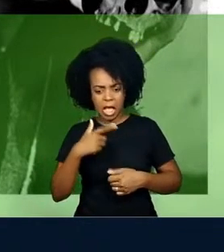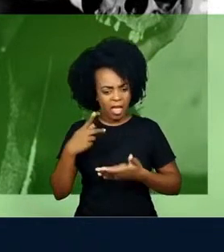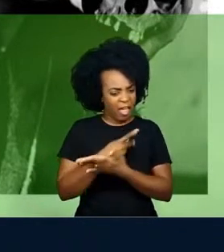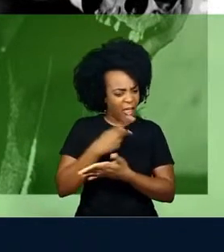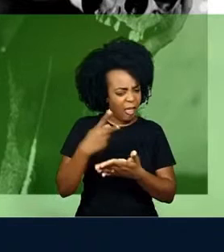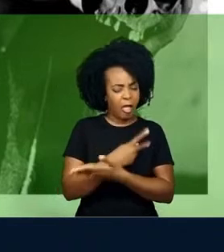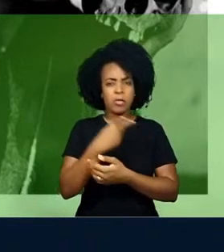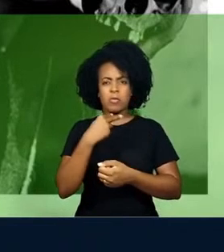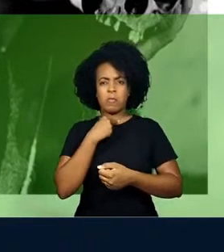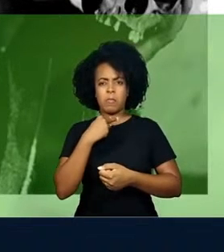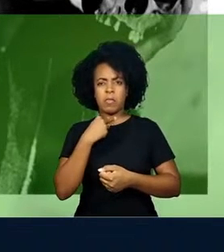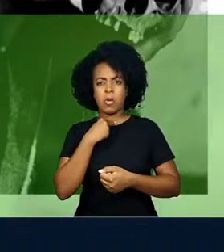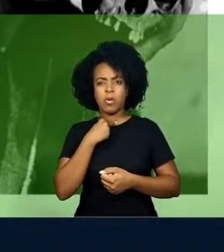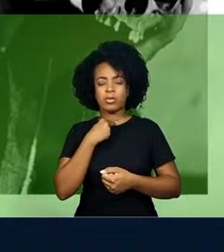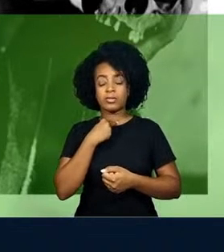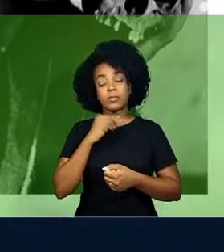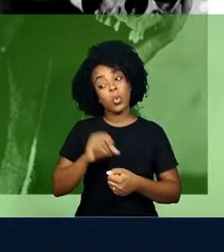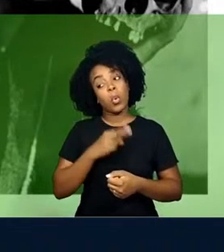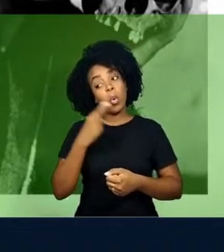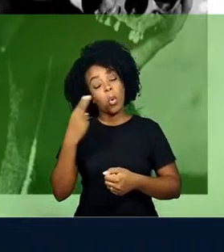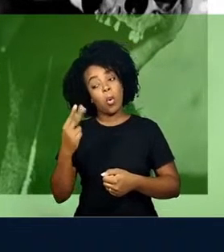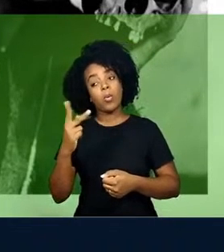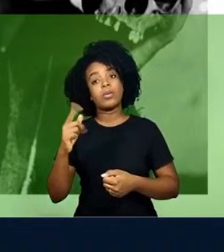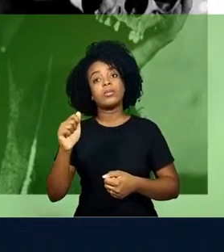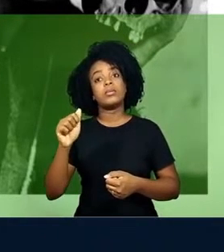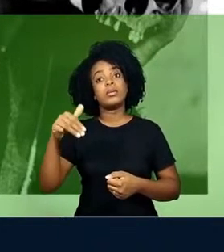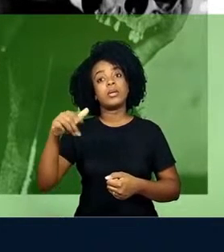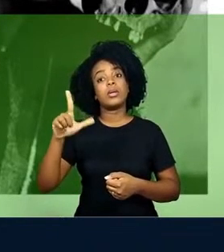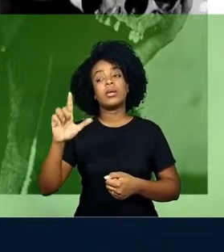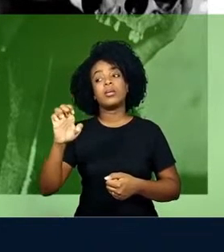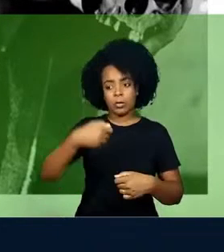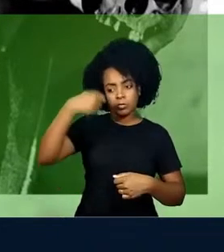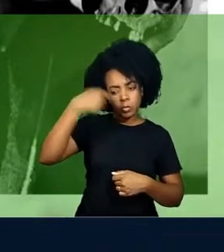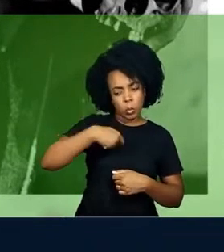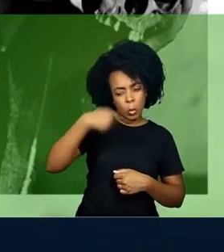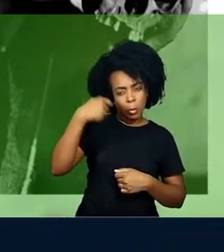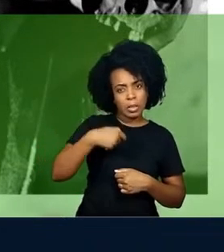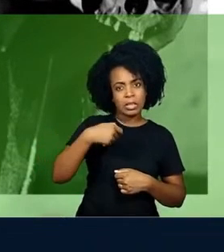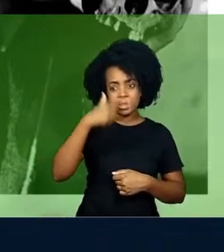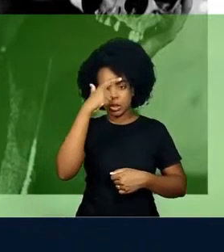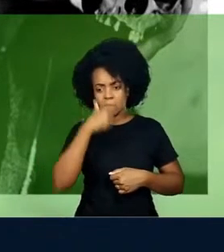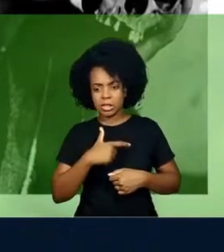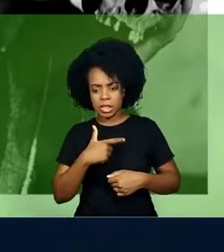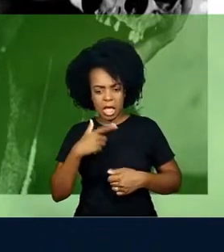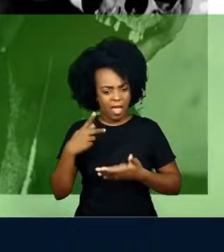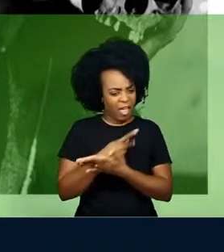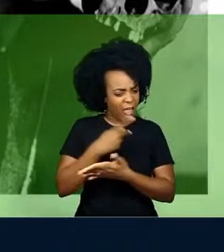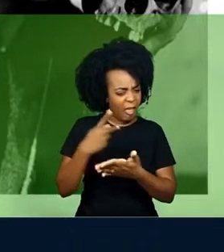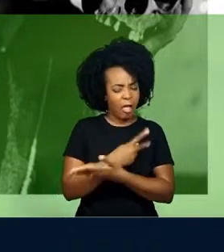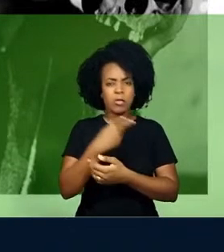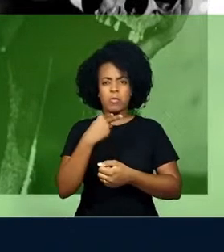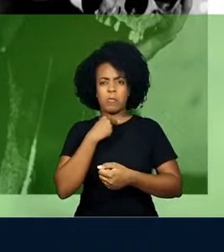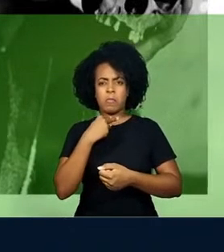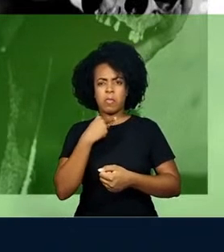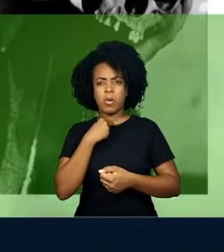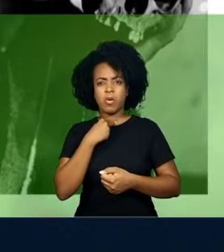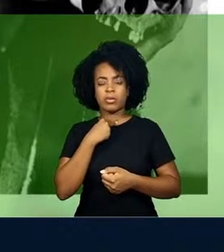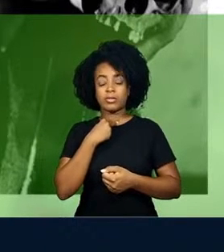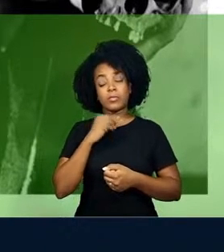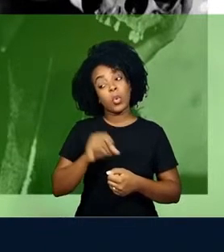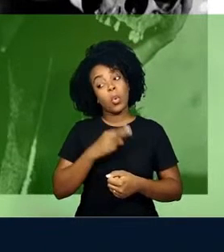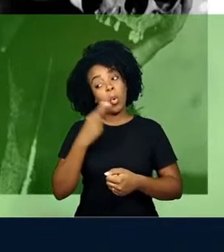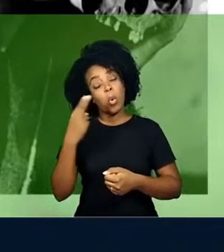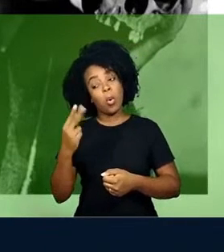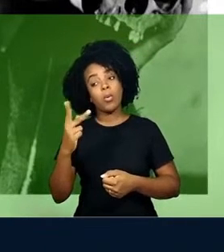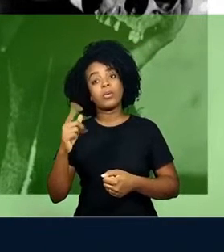ser que não pode errar. Ou, no caso de Hamlet, da tradição que lhe exige vingança. Do ser que não pode errar. Ou, no